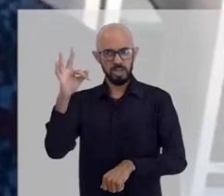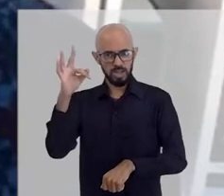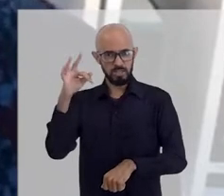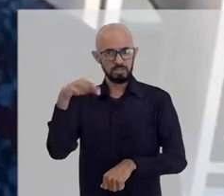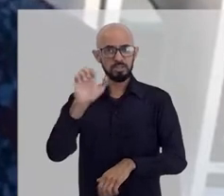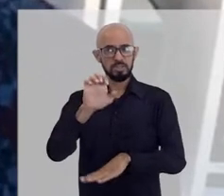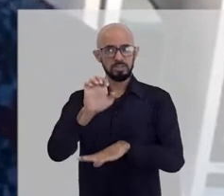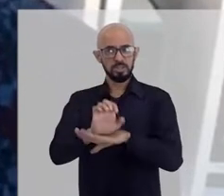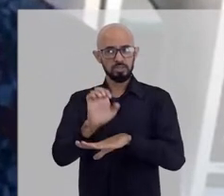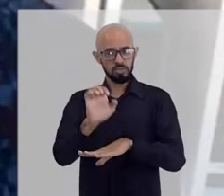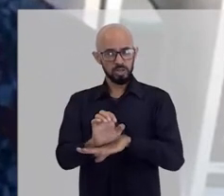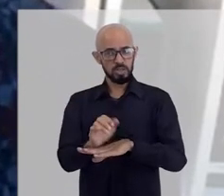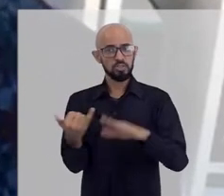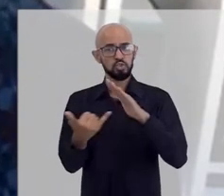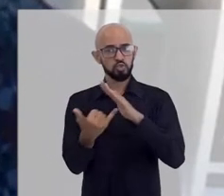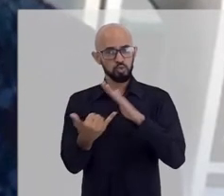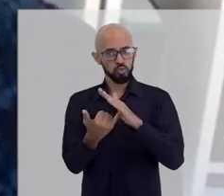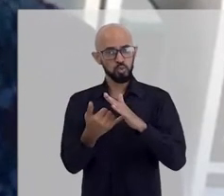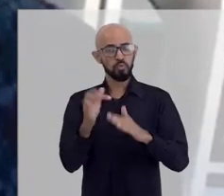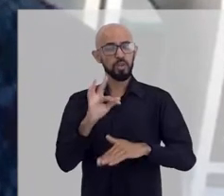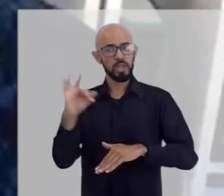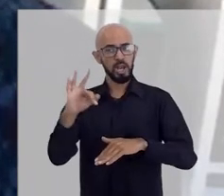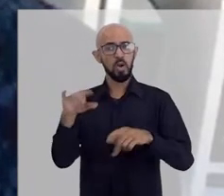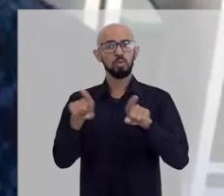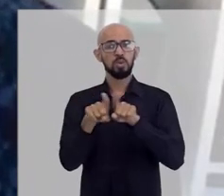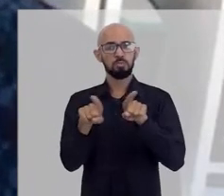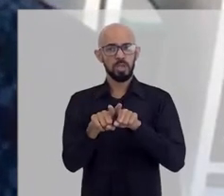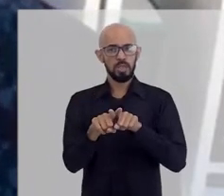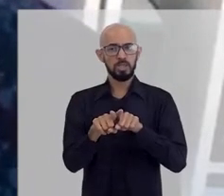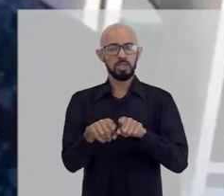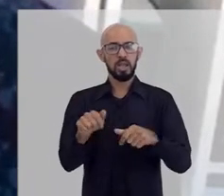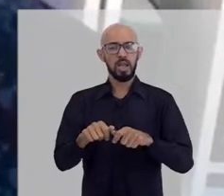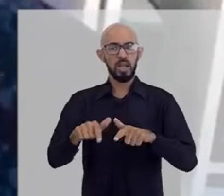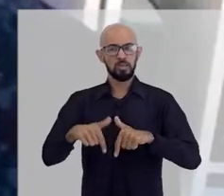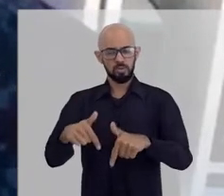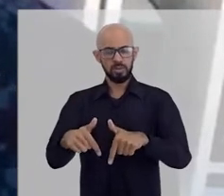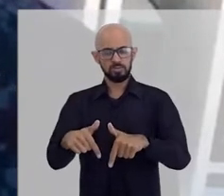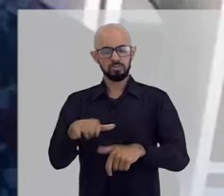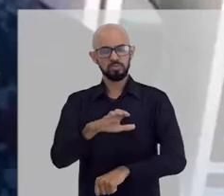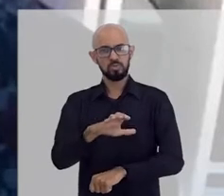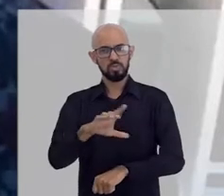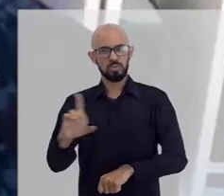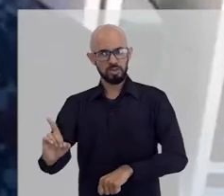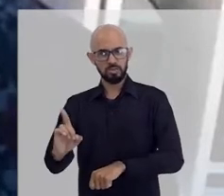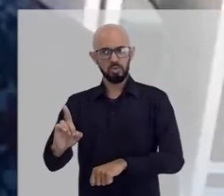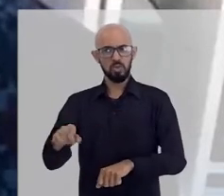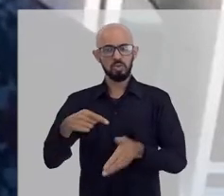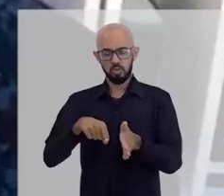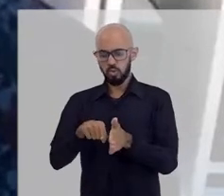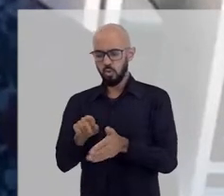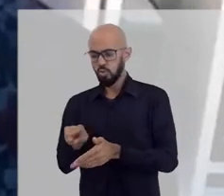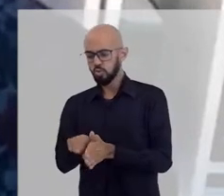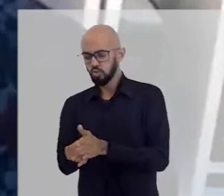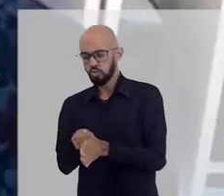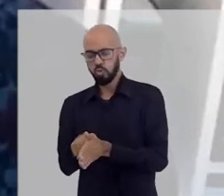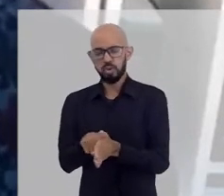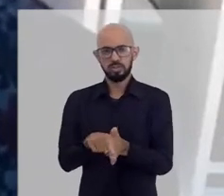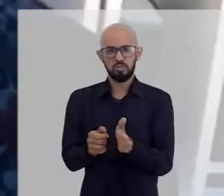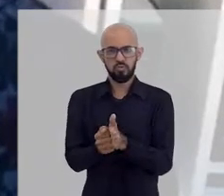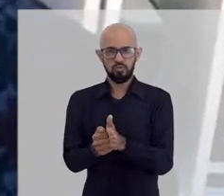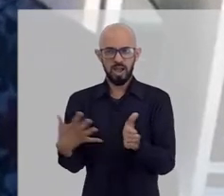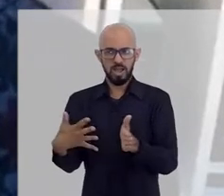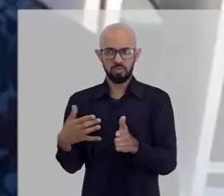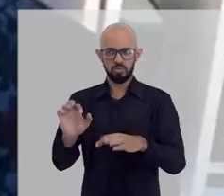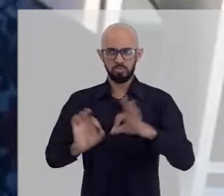estaduais e institutos federais, tem atuado como coordenadora e consultora de diversos projetos, principalmente na área